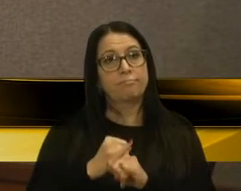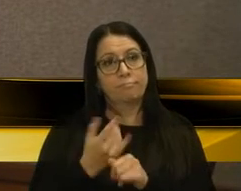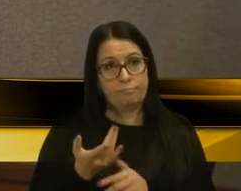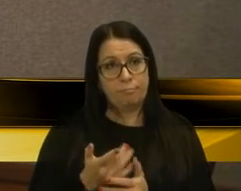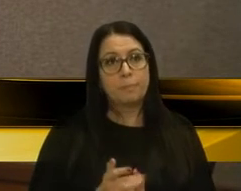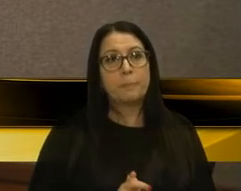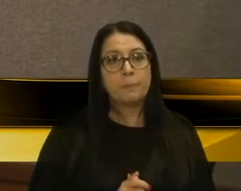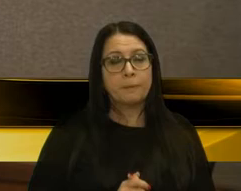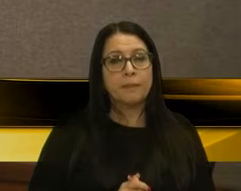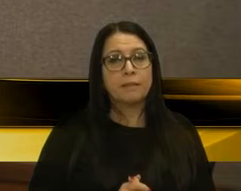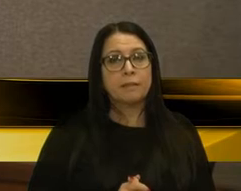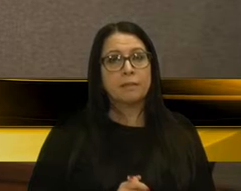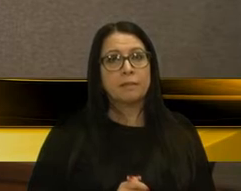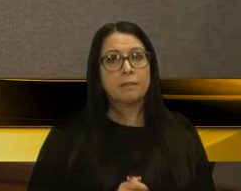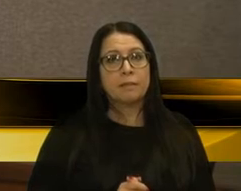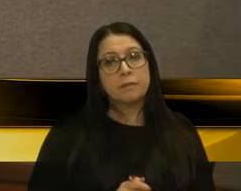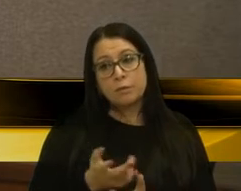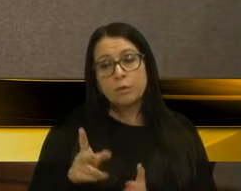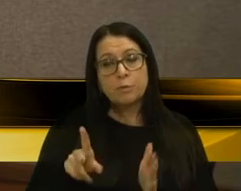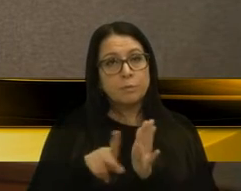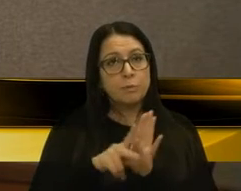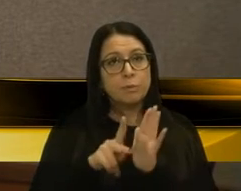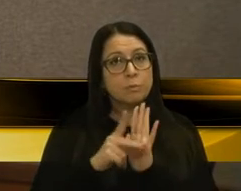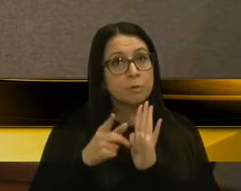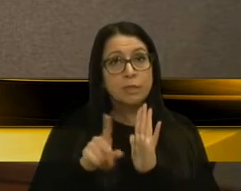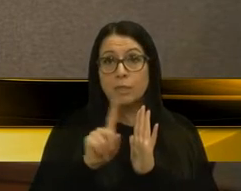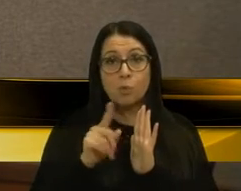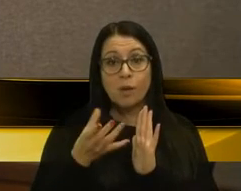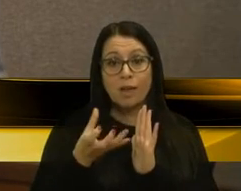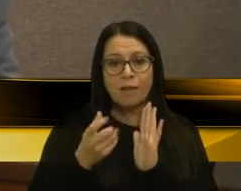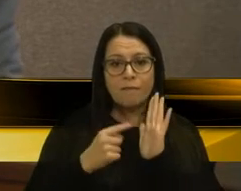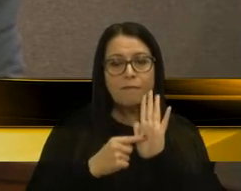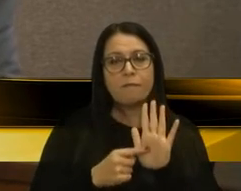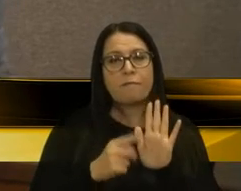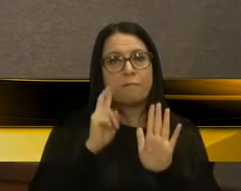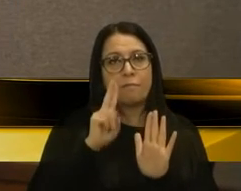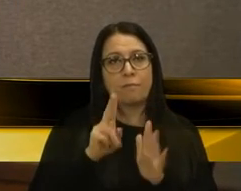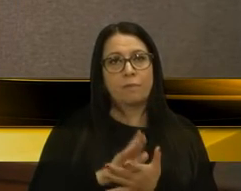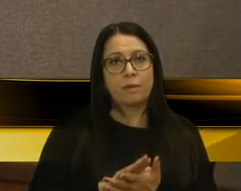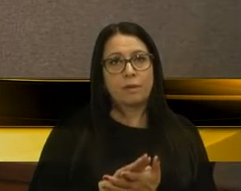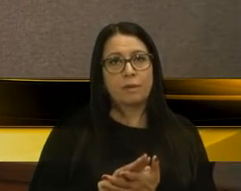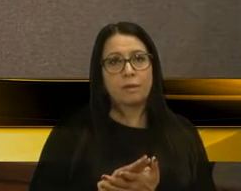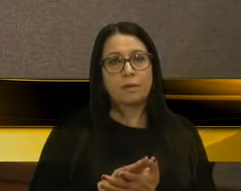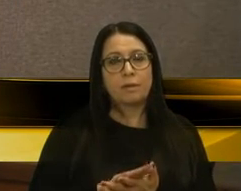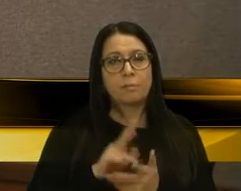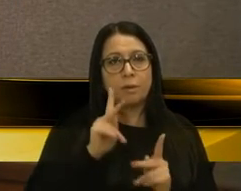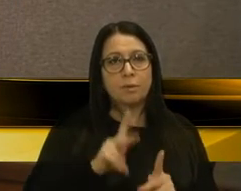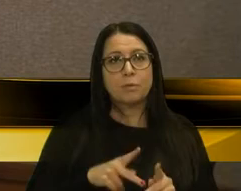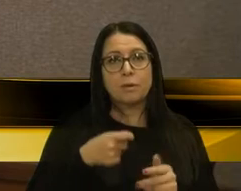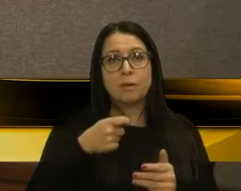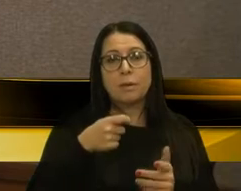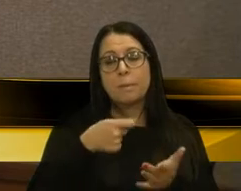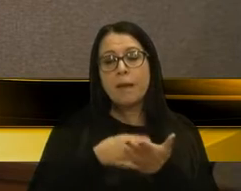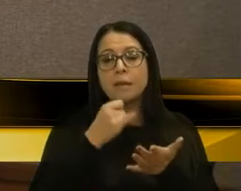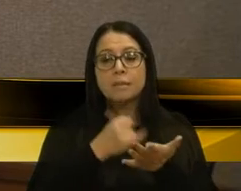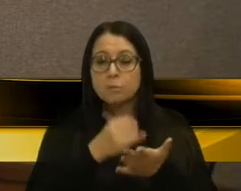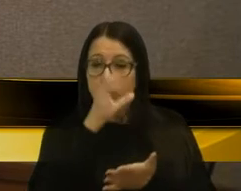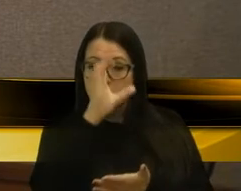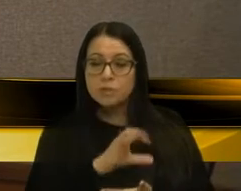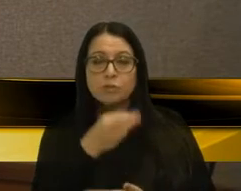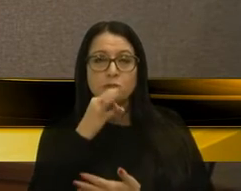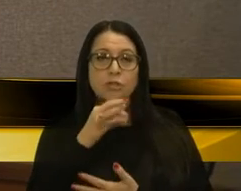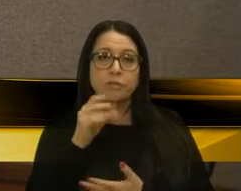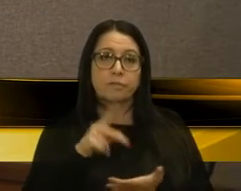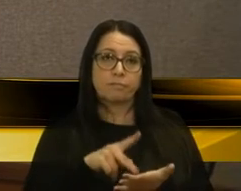típico de quem não quer enfrentar o contribuinte, o cidadão caxiense de frente. Porque se a